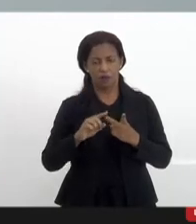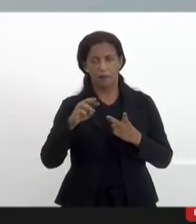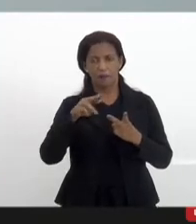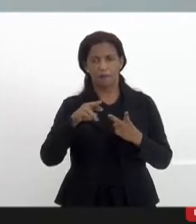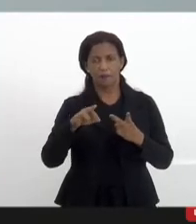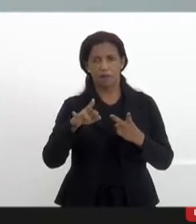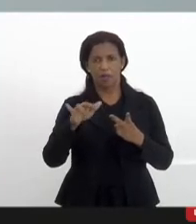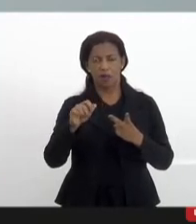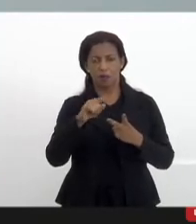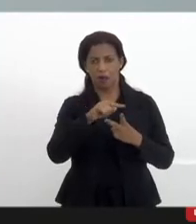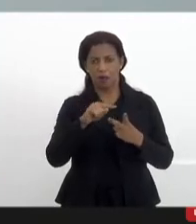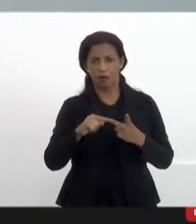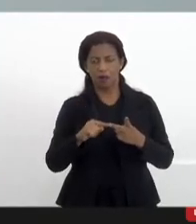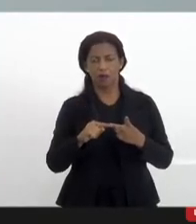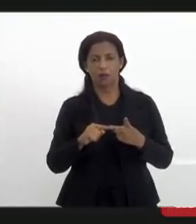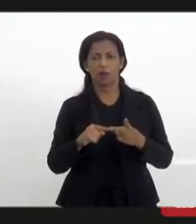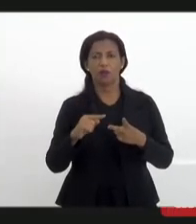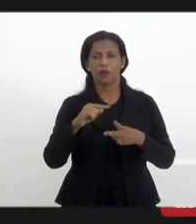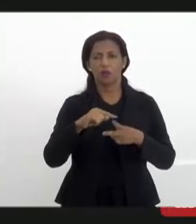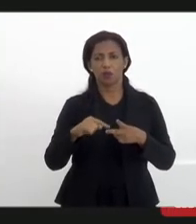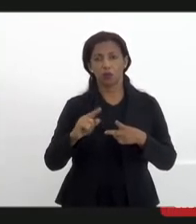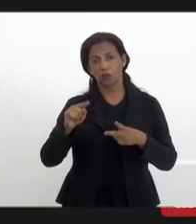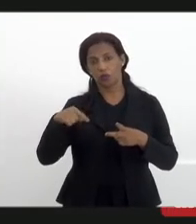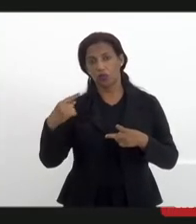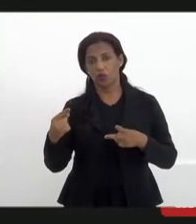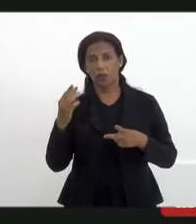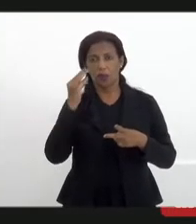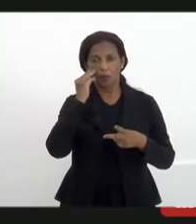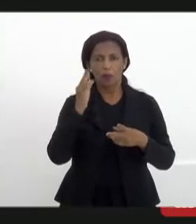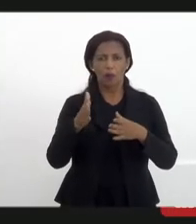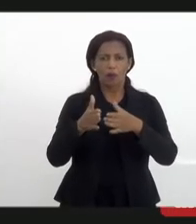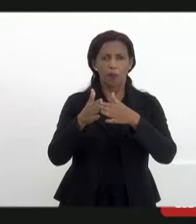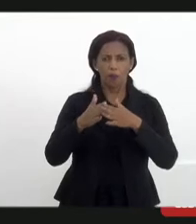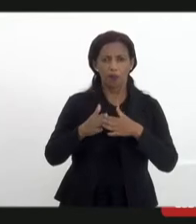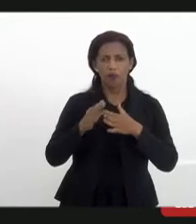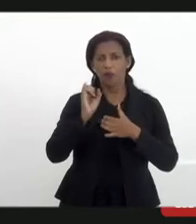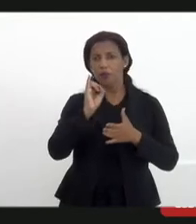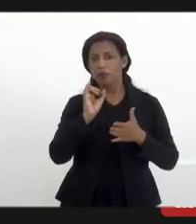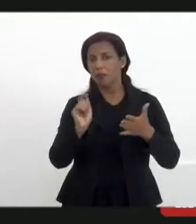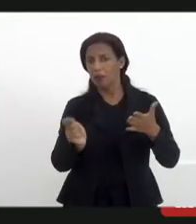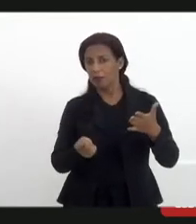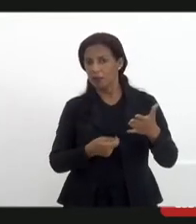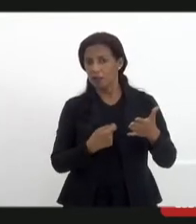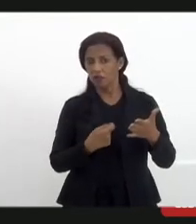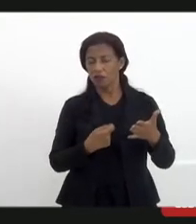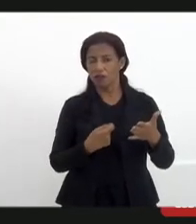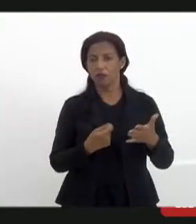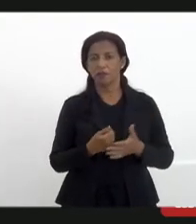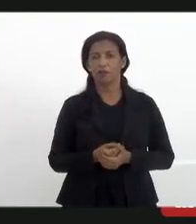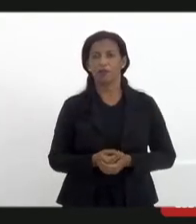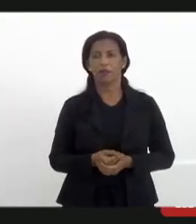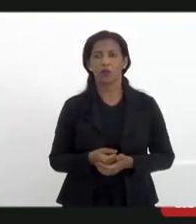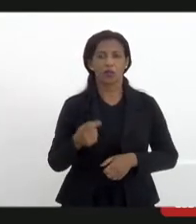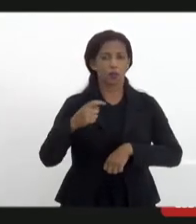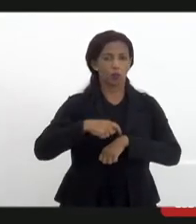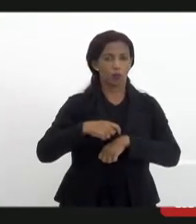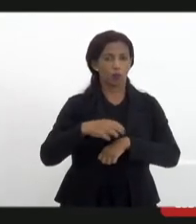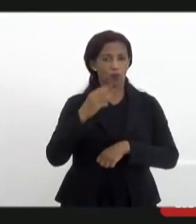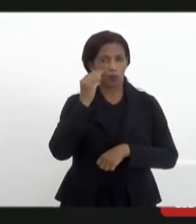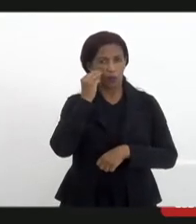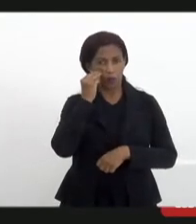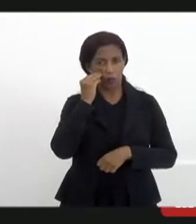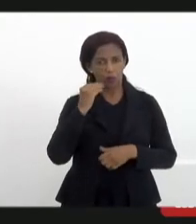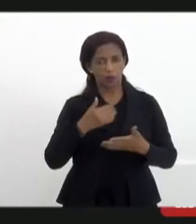Miramar é Castilho da Rádio Grande de Tijuca por favor se alguém mais quiser se inscrever durante a intervenção da deputada Mônica pelo